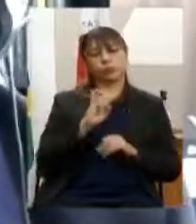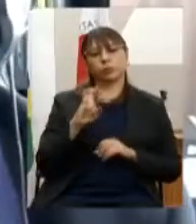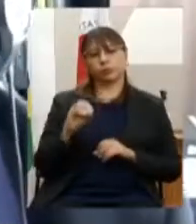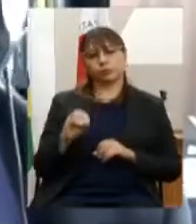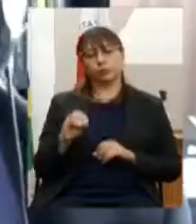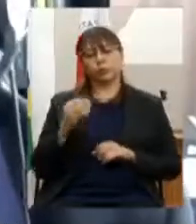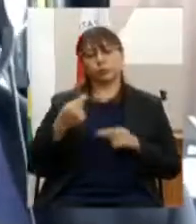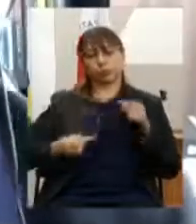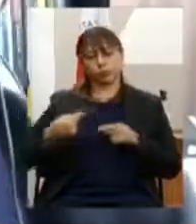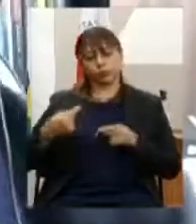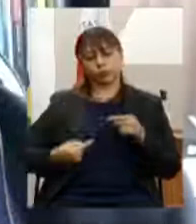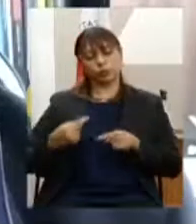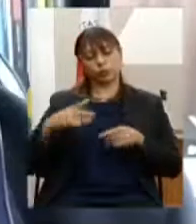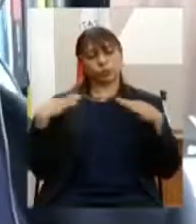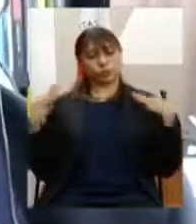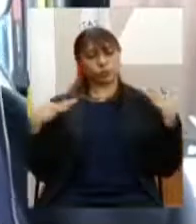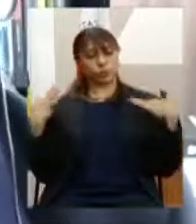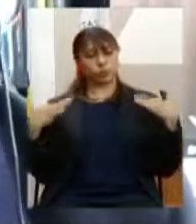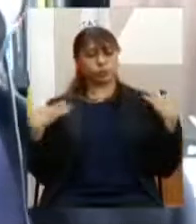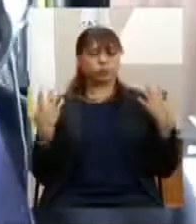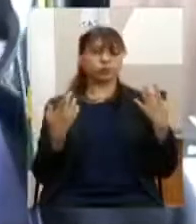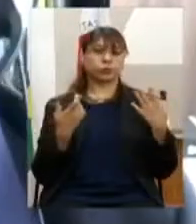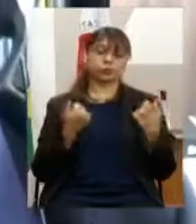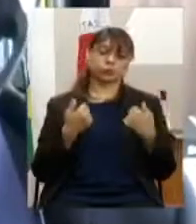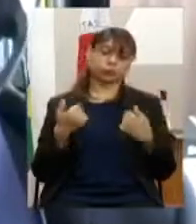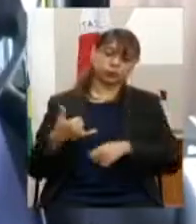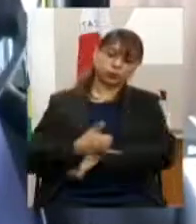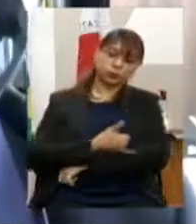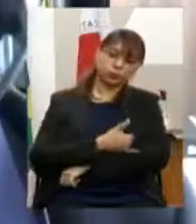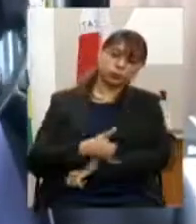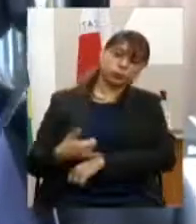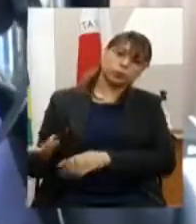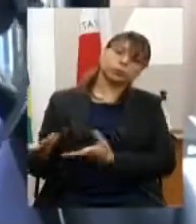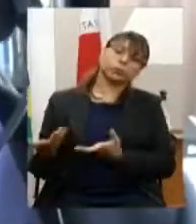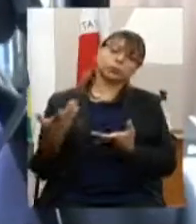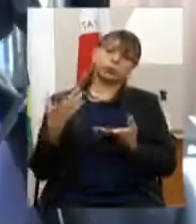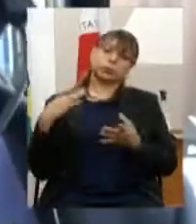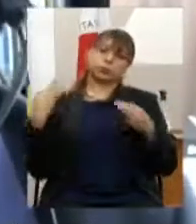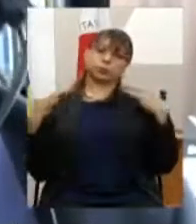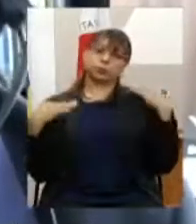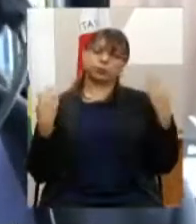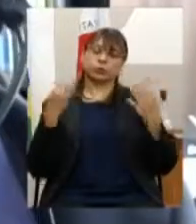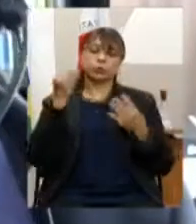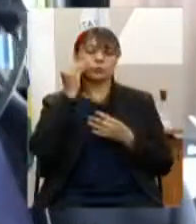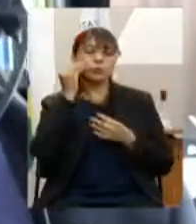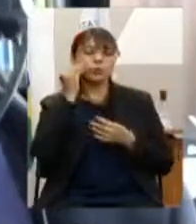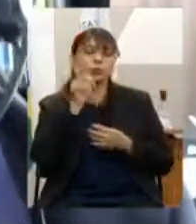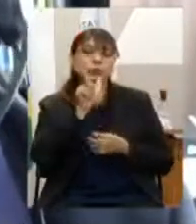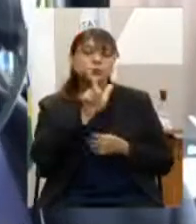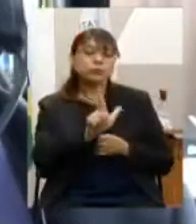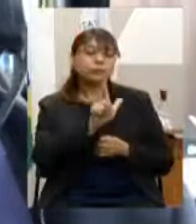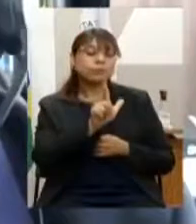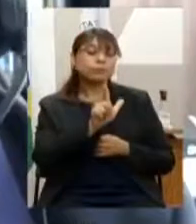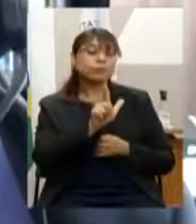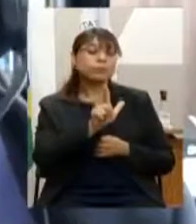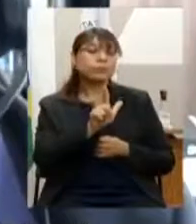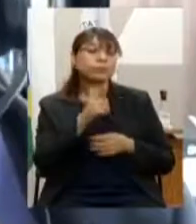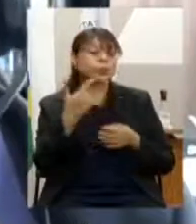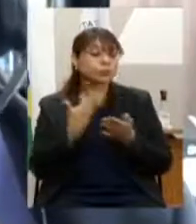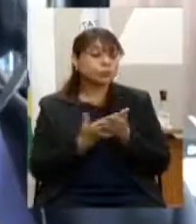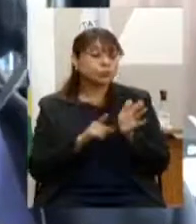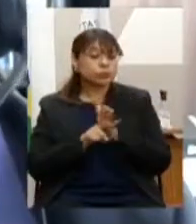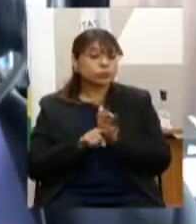competitivo destinada a infraestrutura turística com a finalidade de promover estudo para a